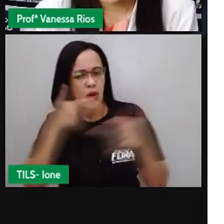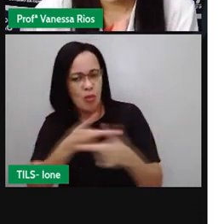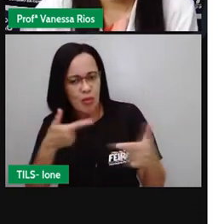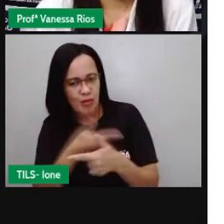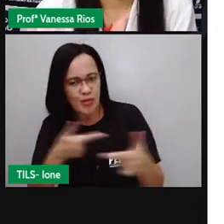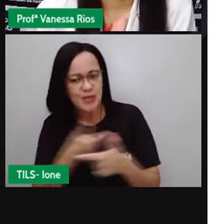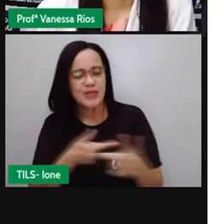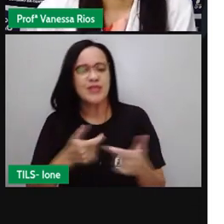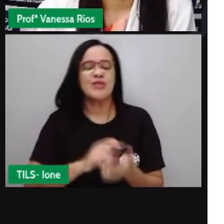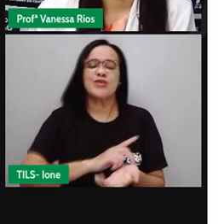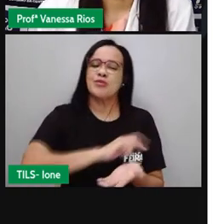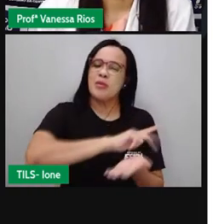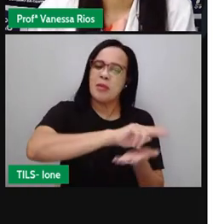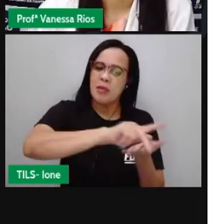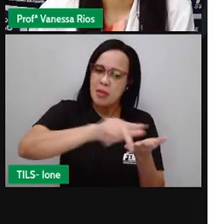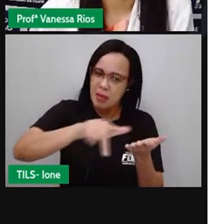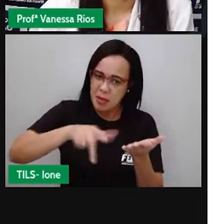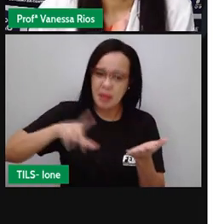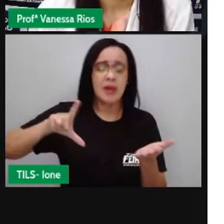crônicas.